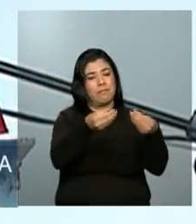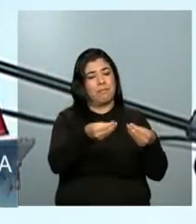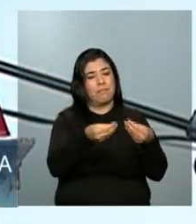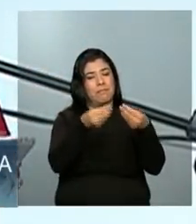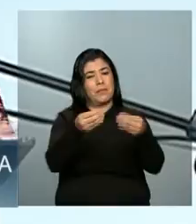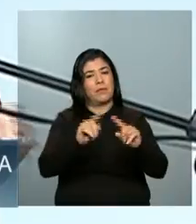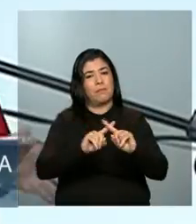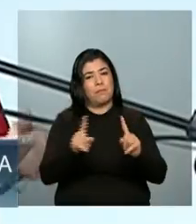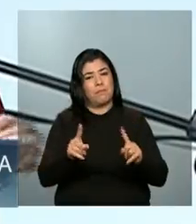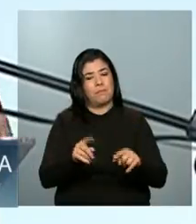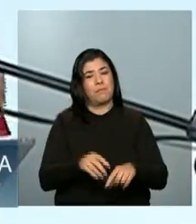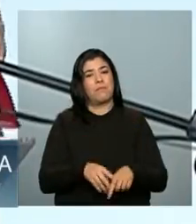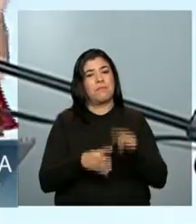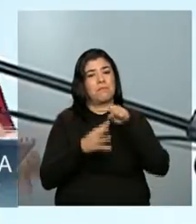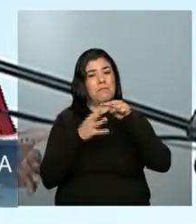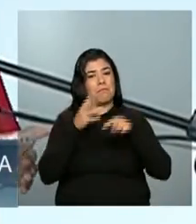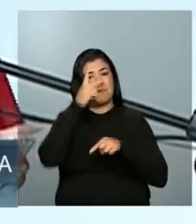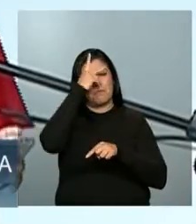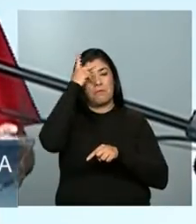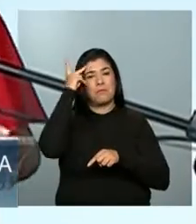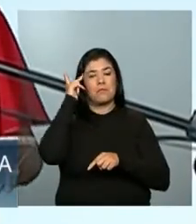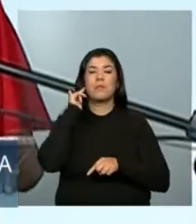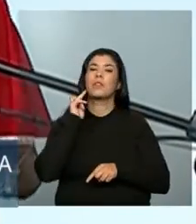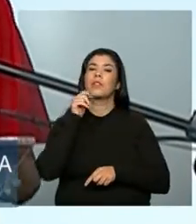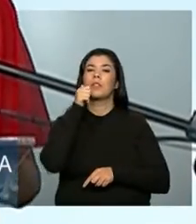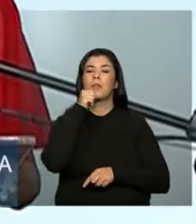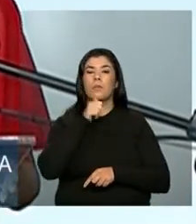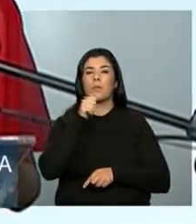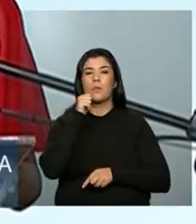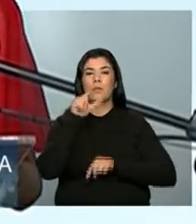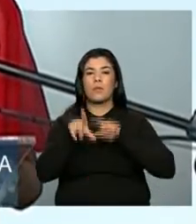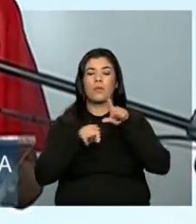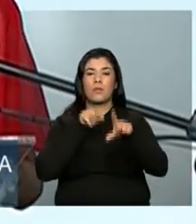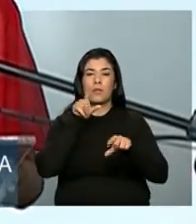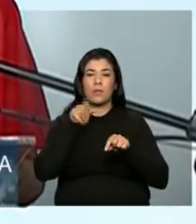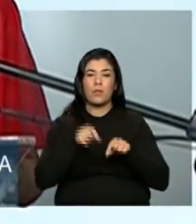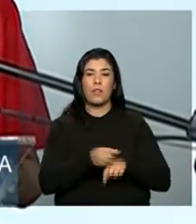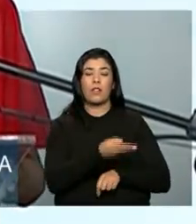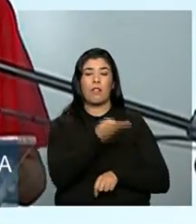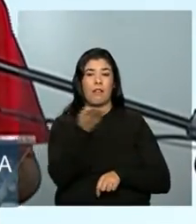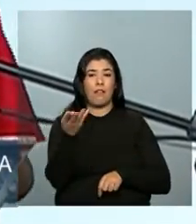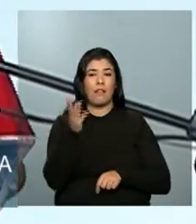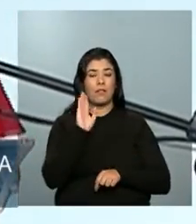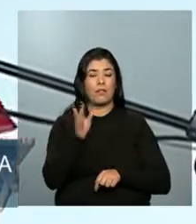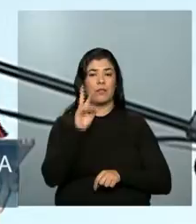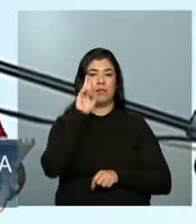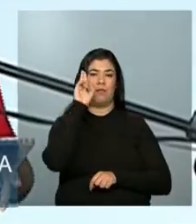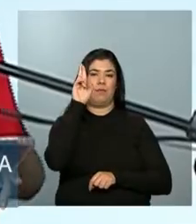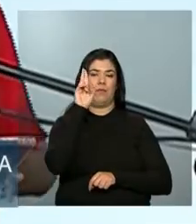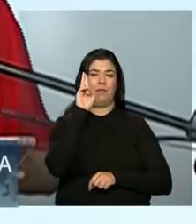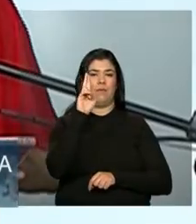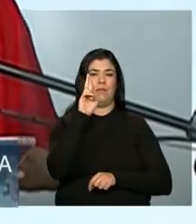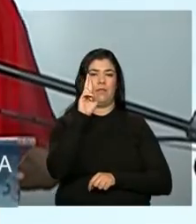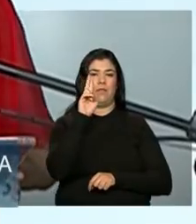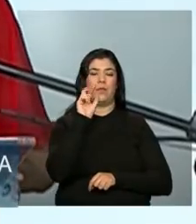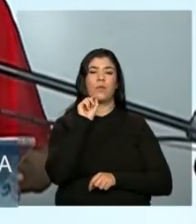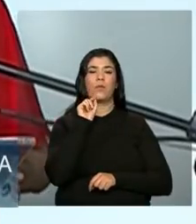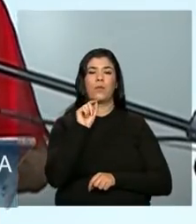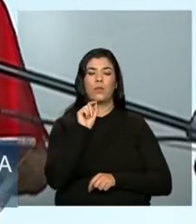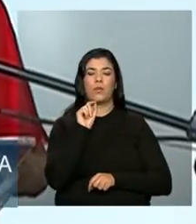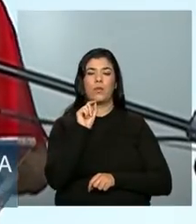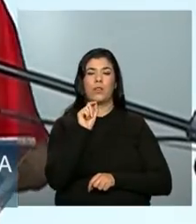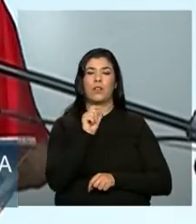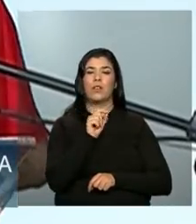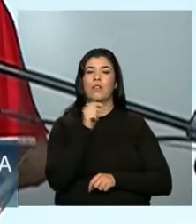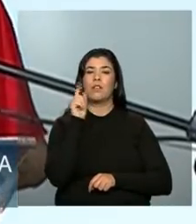Karina, a Luciana, a Thais Regina, a Albertina e a Helene Cristina representam vocês.